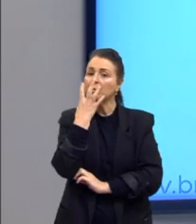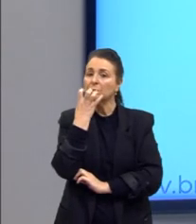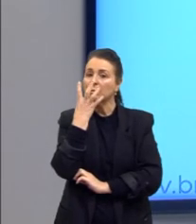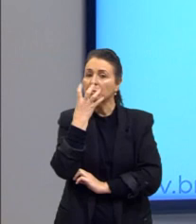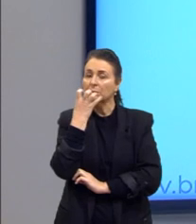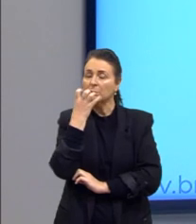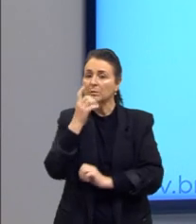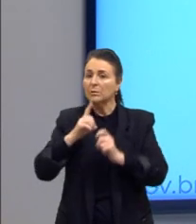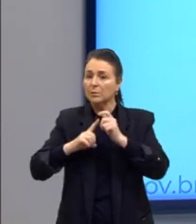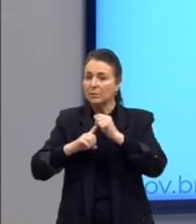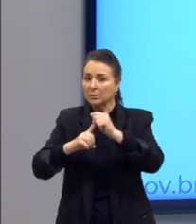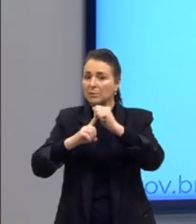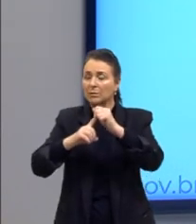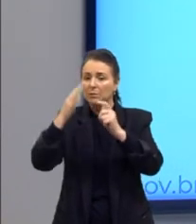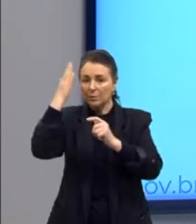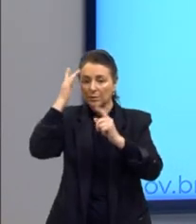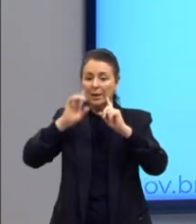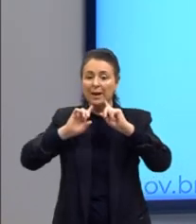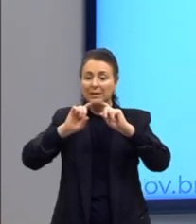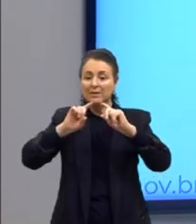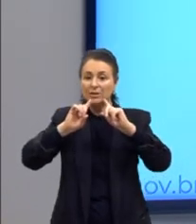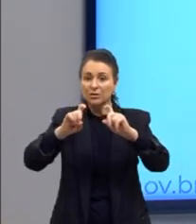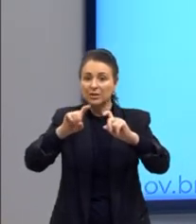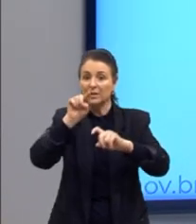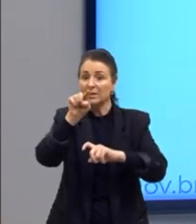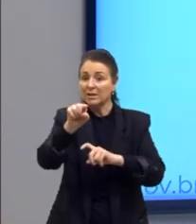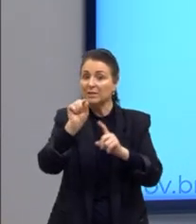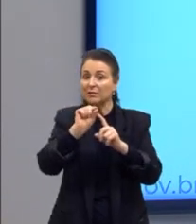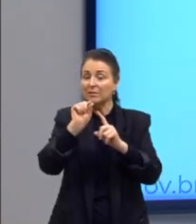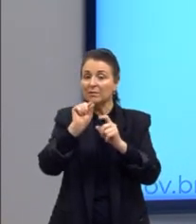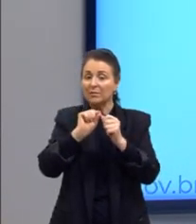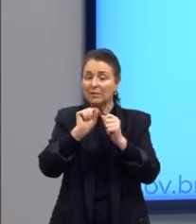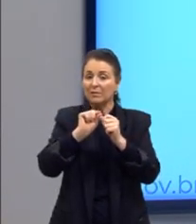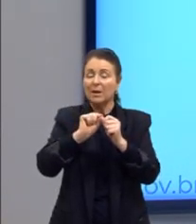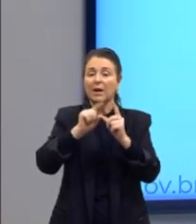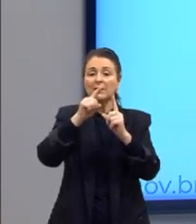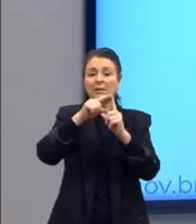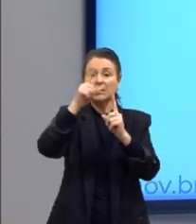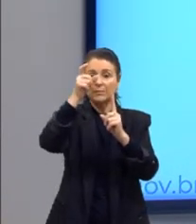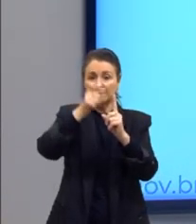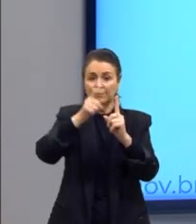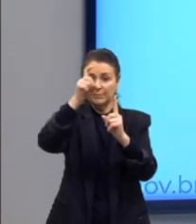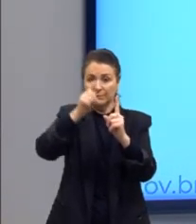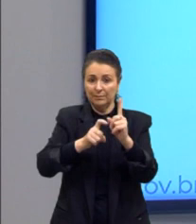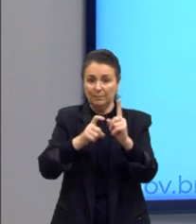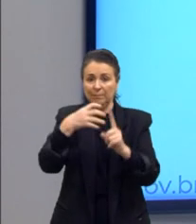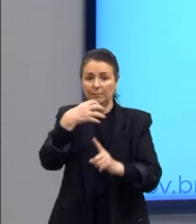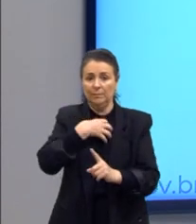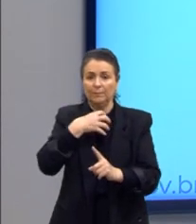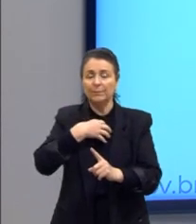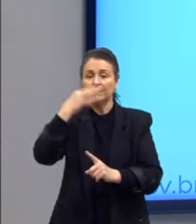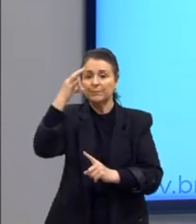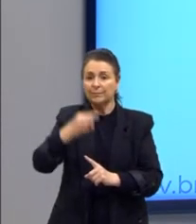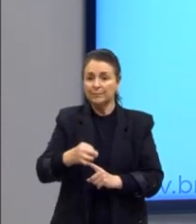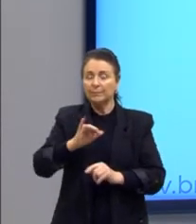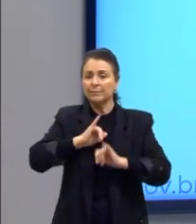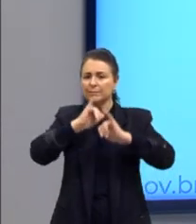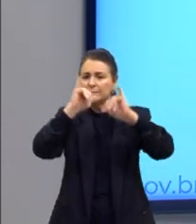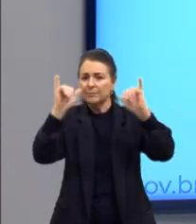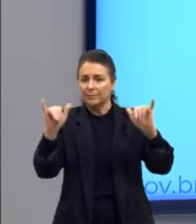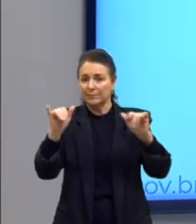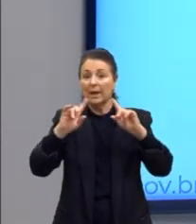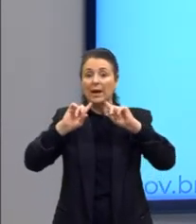é fundamental entender a crítica que ele faz à metafísica. Nesse sentido, é correto afirmar que essa